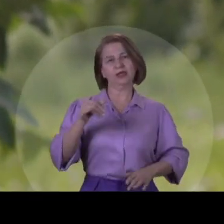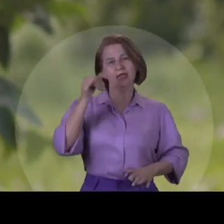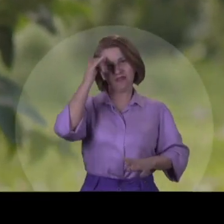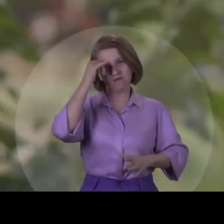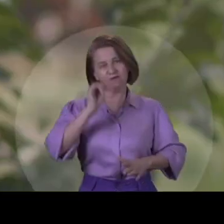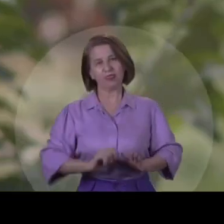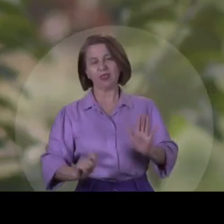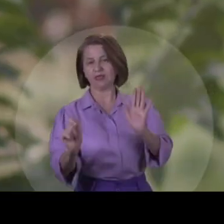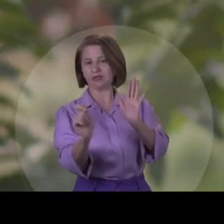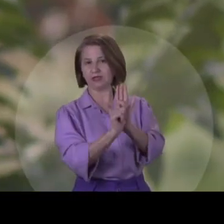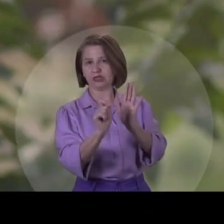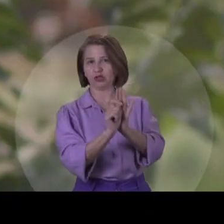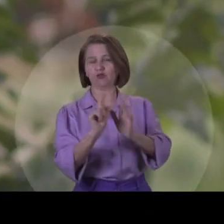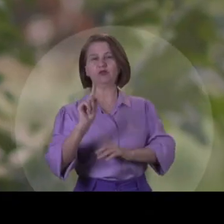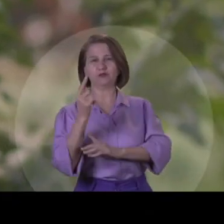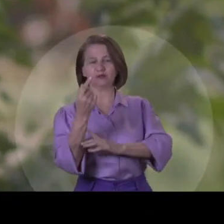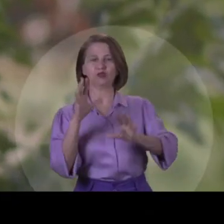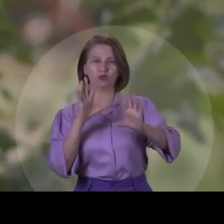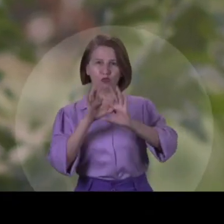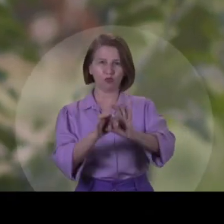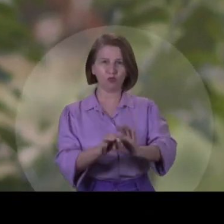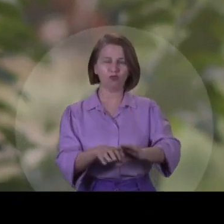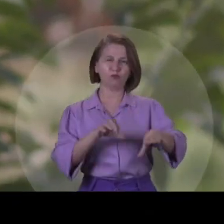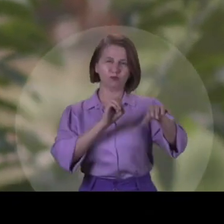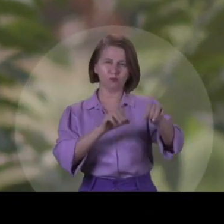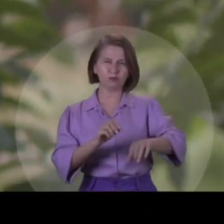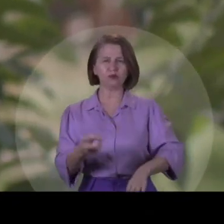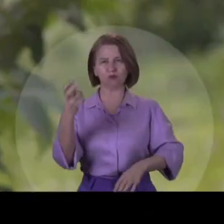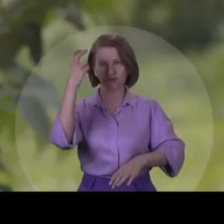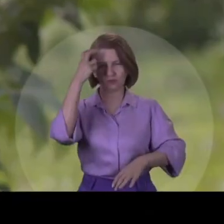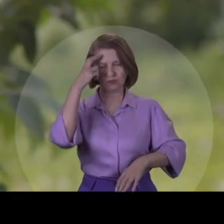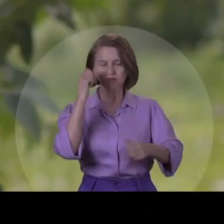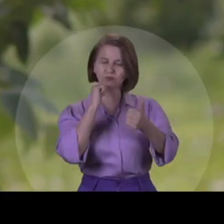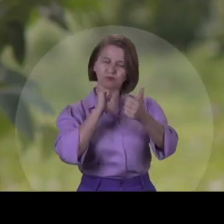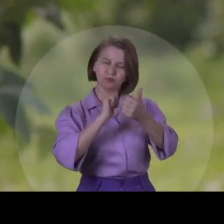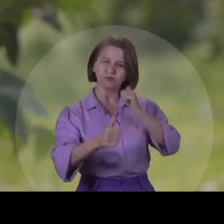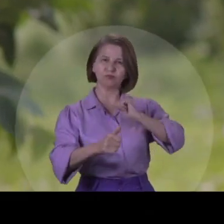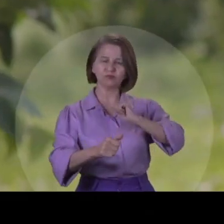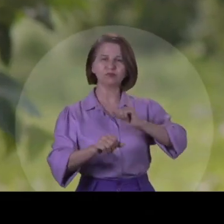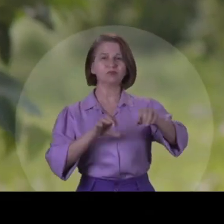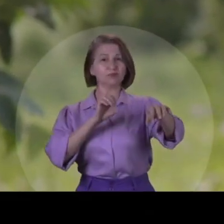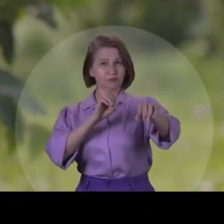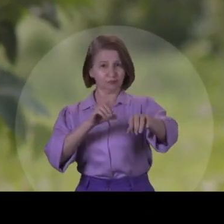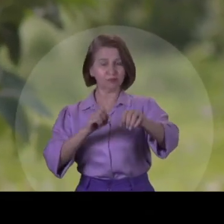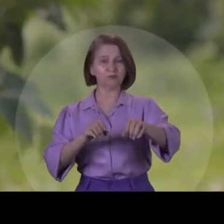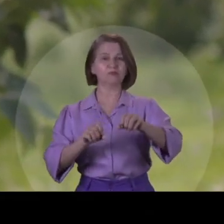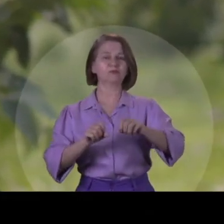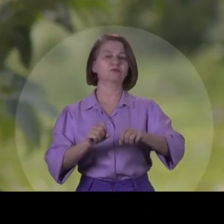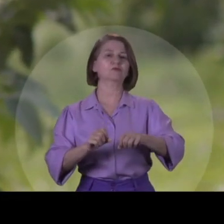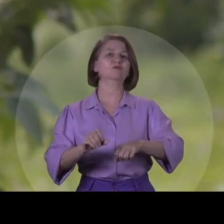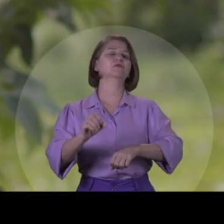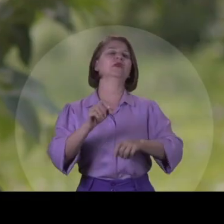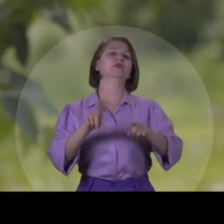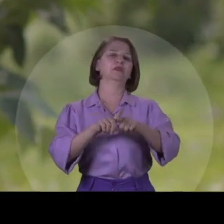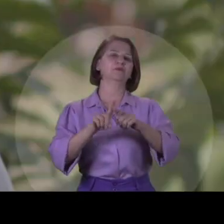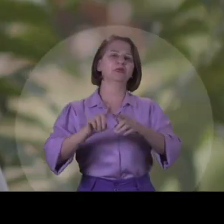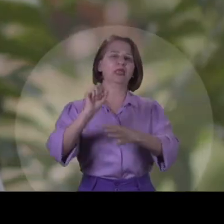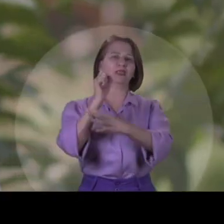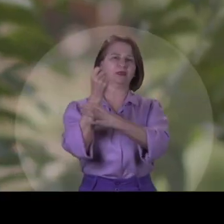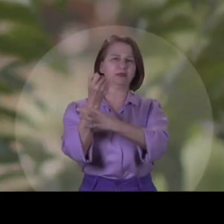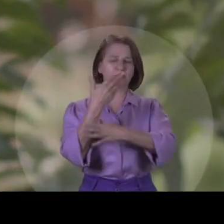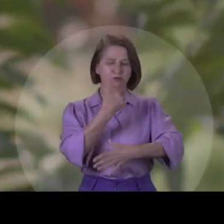em Goiânia. Vamos unir educação, cultura, esporte, ensino profissional e segurança pública.